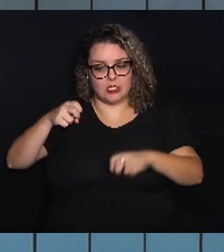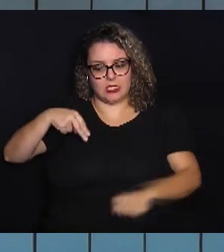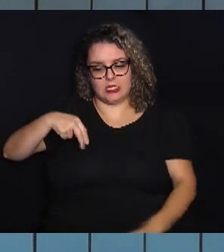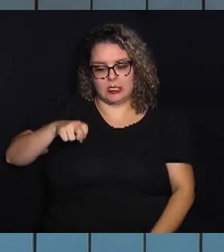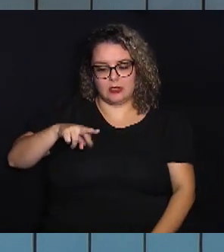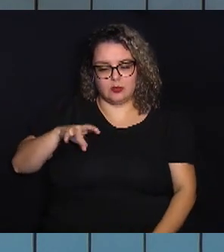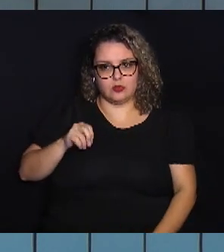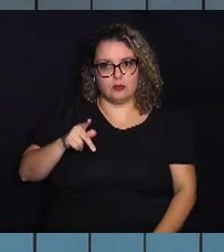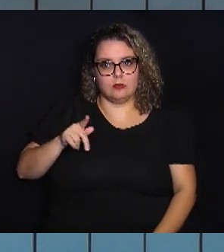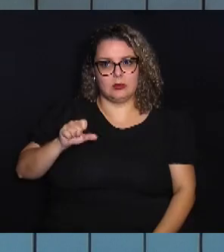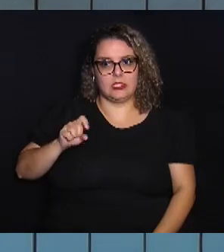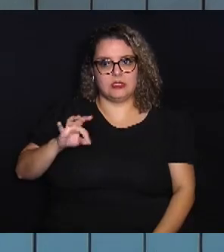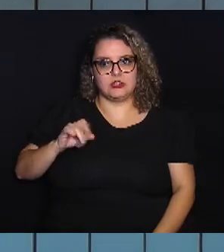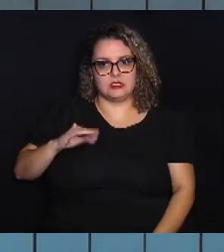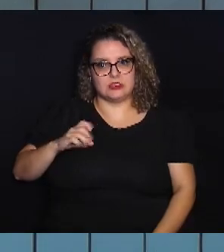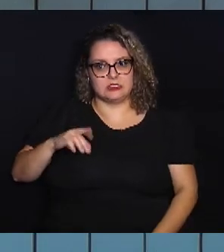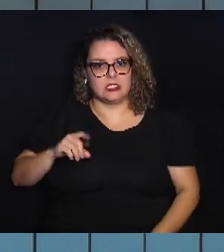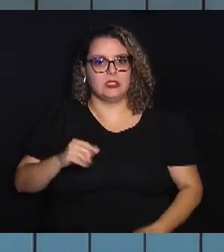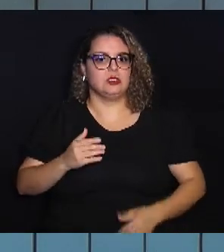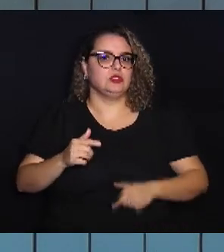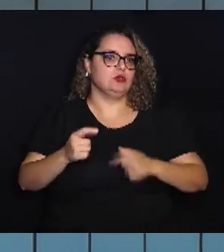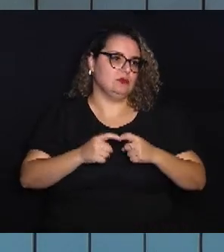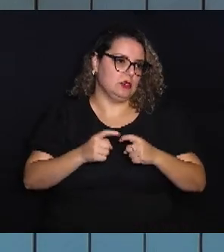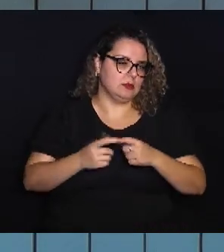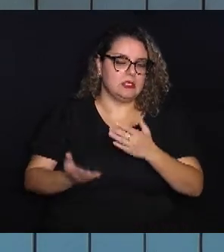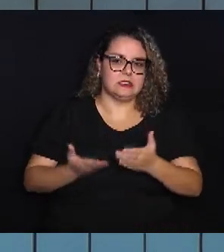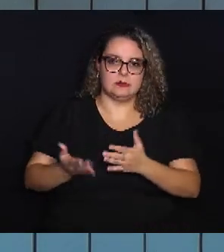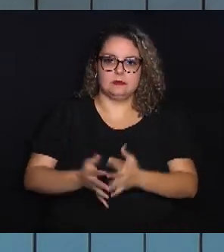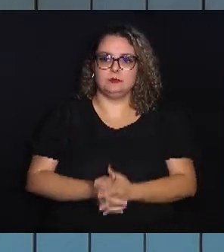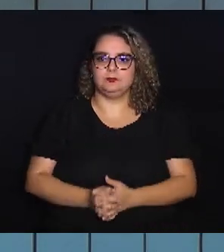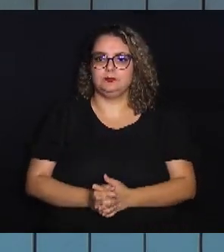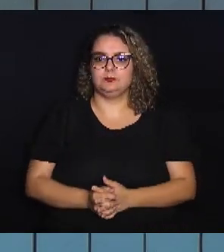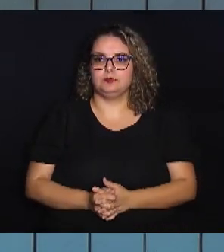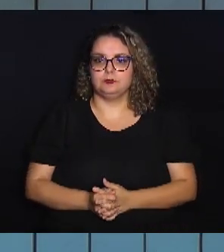neuroplasticidade aí para a medicina, para tratamentos?